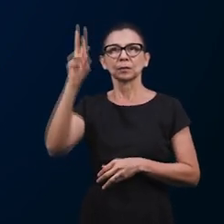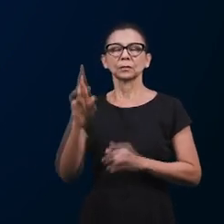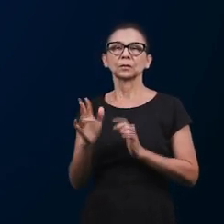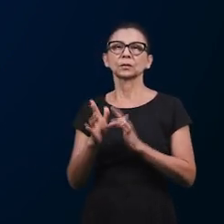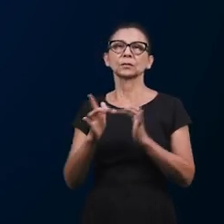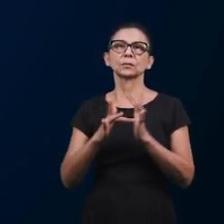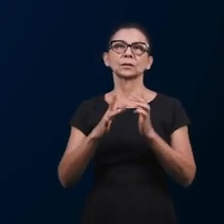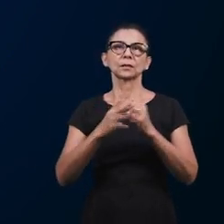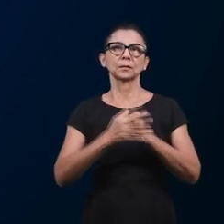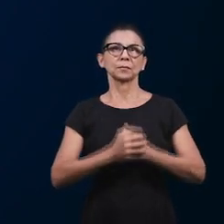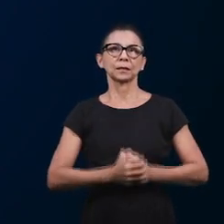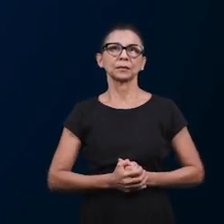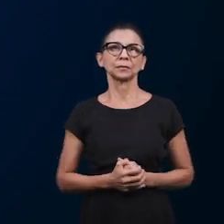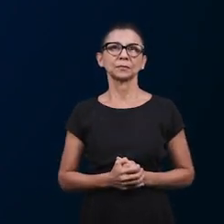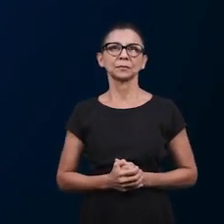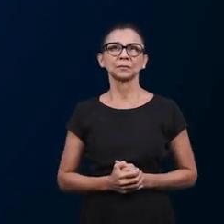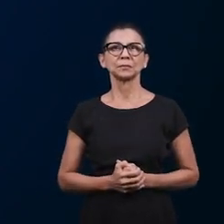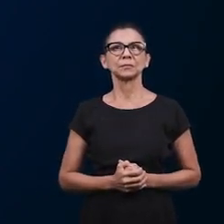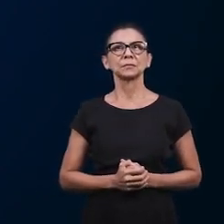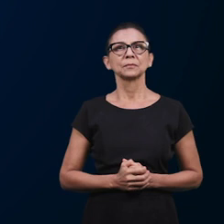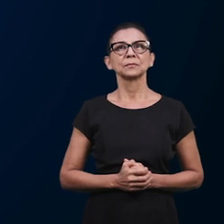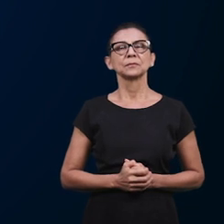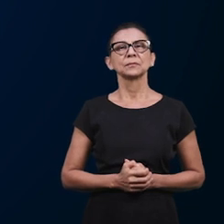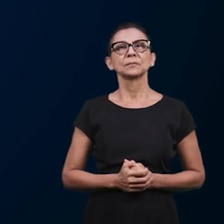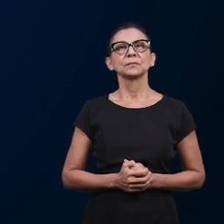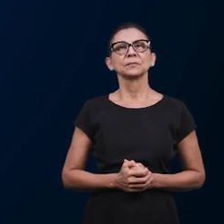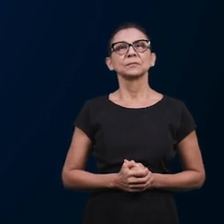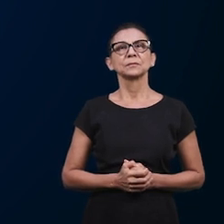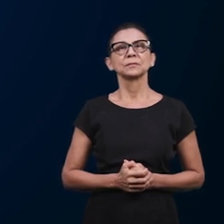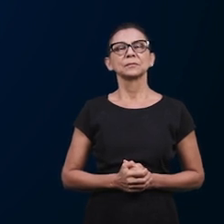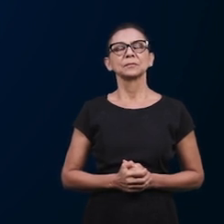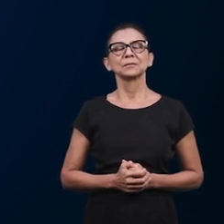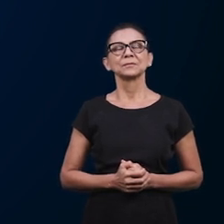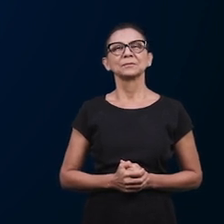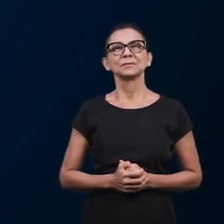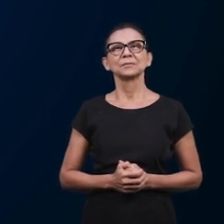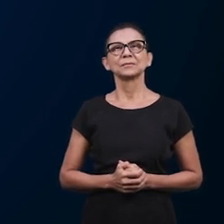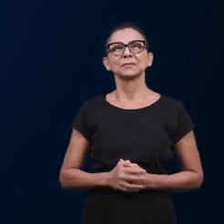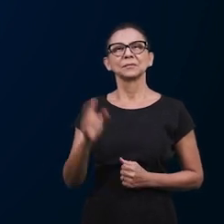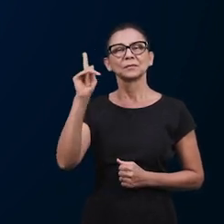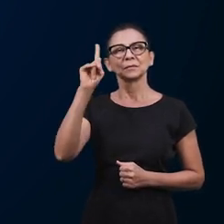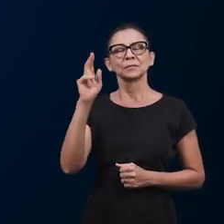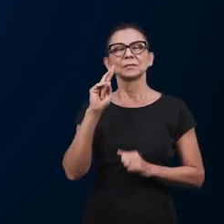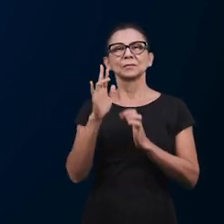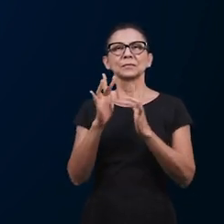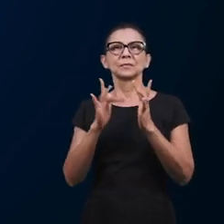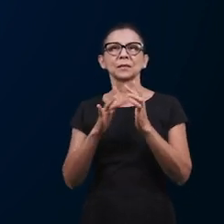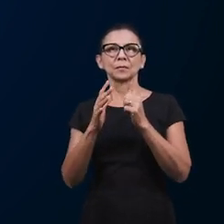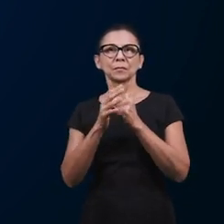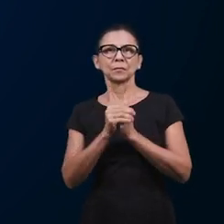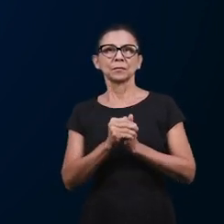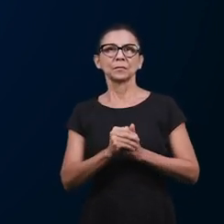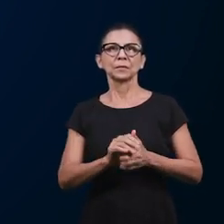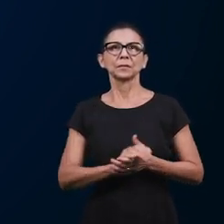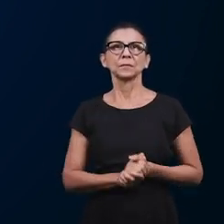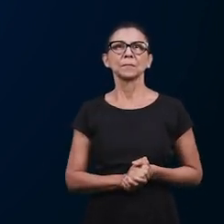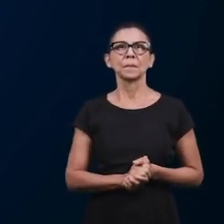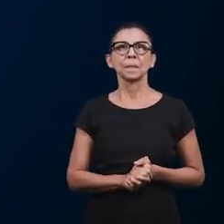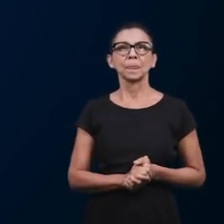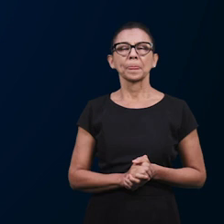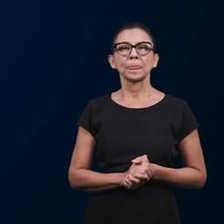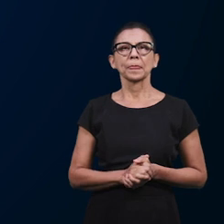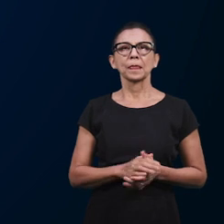Jesus, meus irmãos. A Patrícia, Patrícia. Amém. Pergunta para todos. No 2,